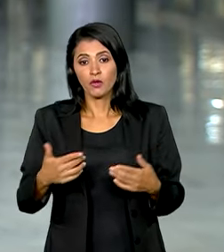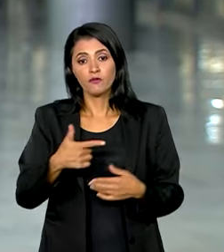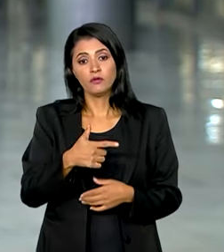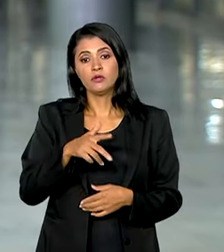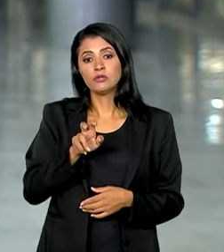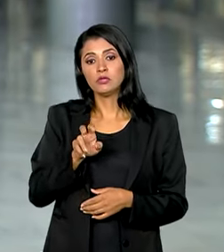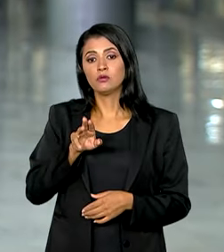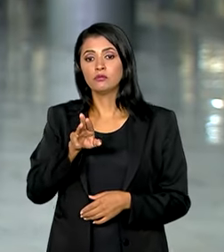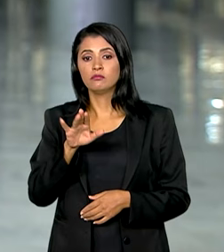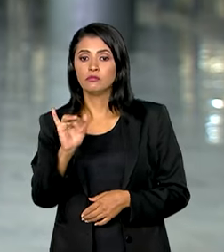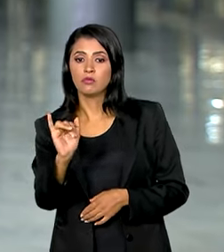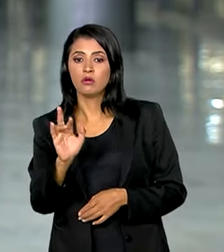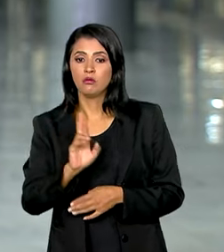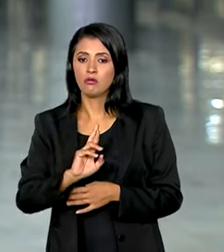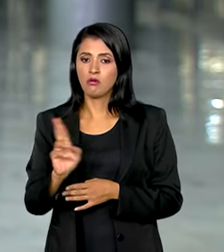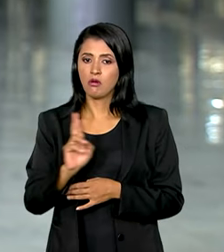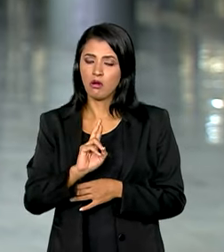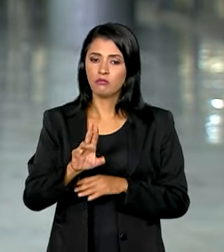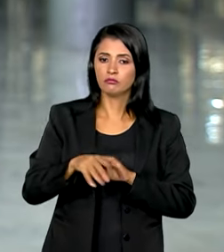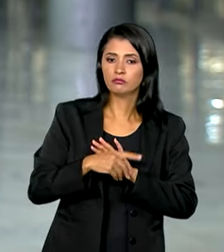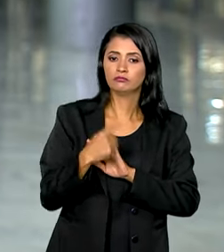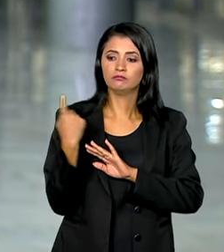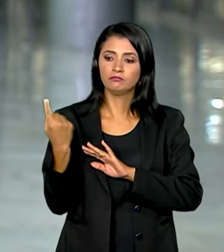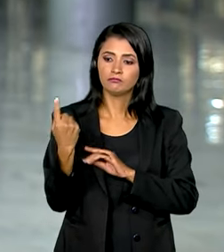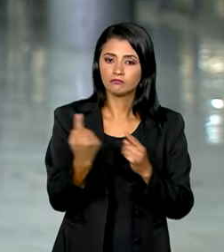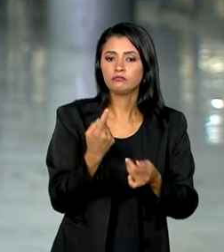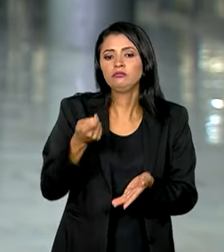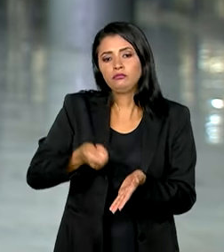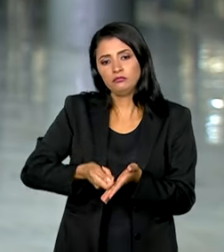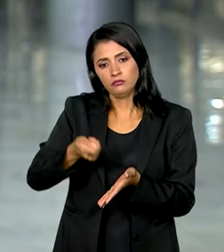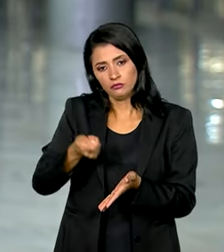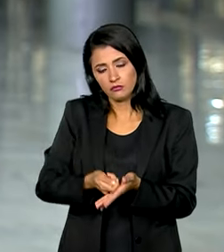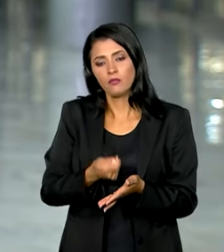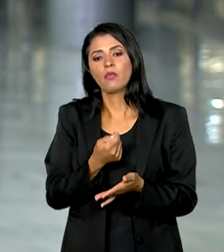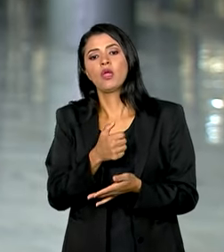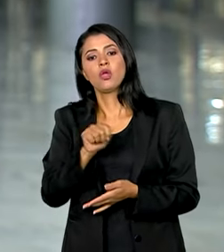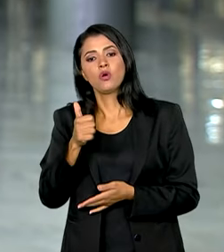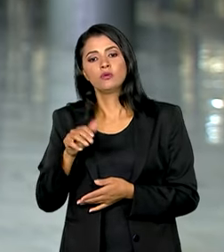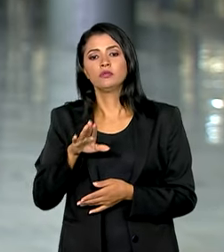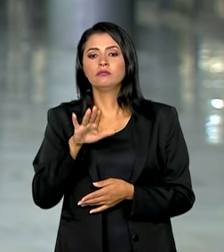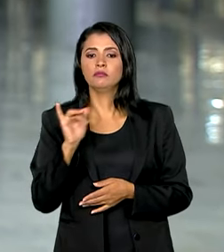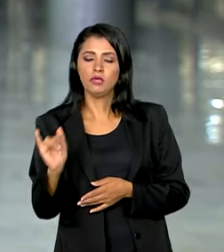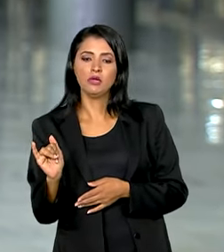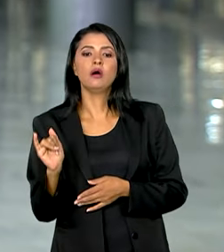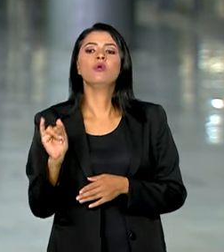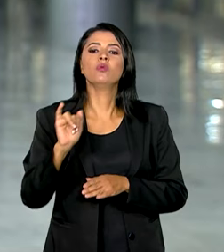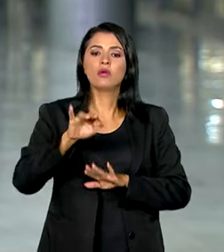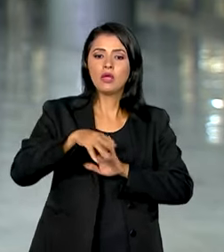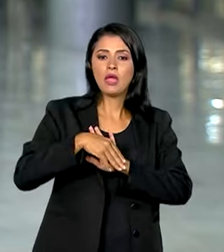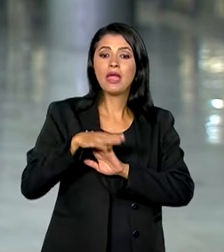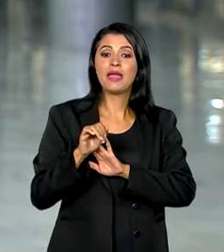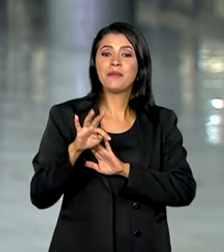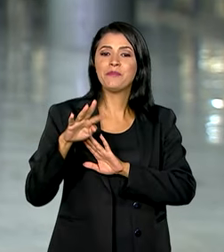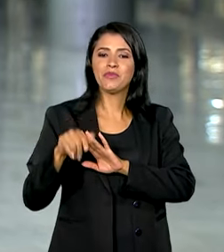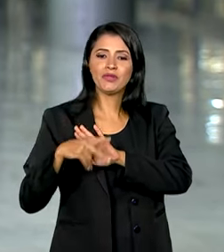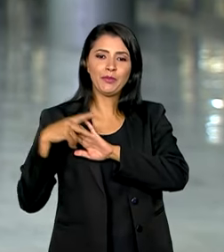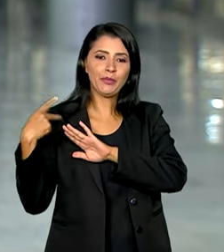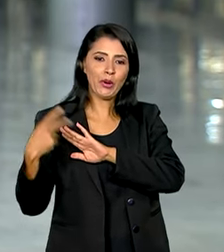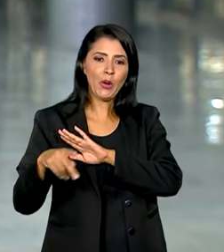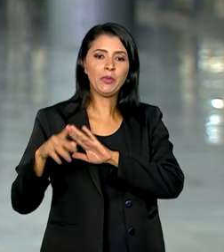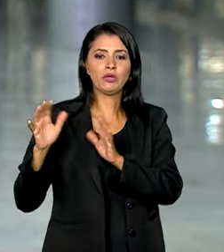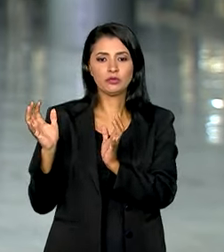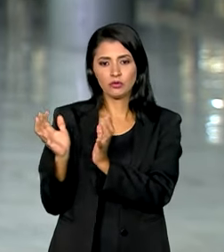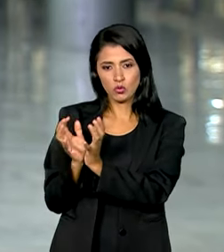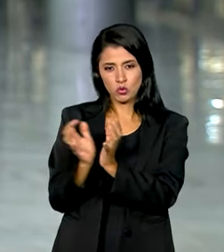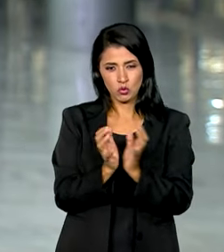25 bilhões em emendas individuais obrigatórias e R 11 bilhões em emendas de bancada. O governo